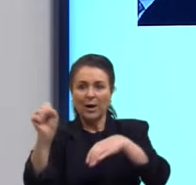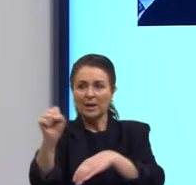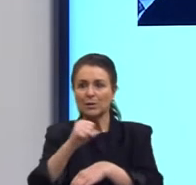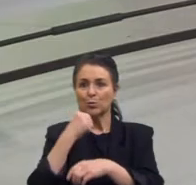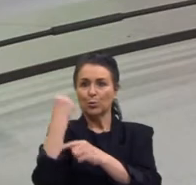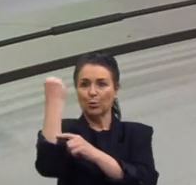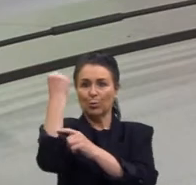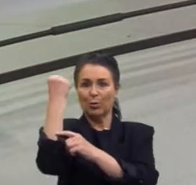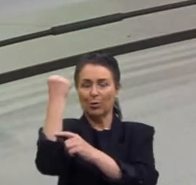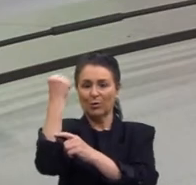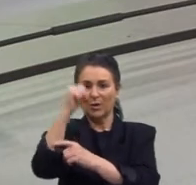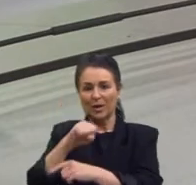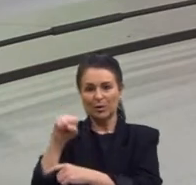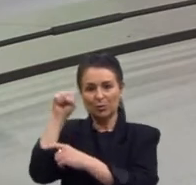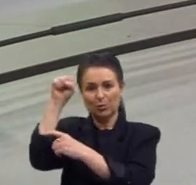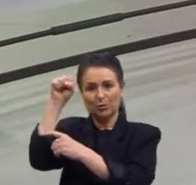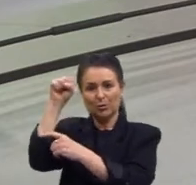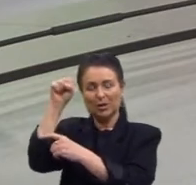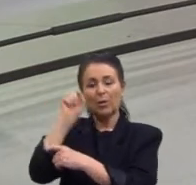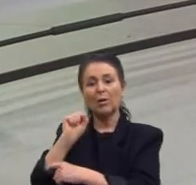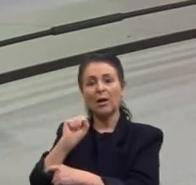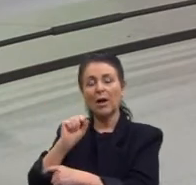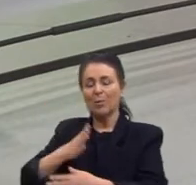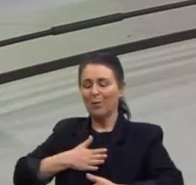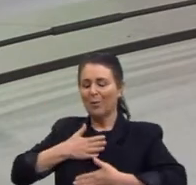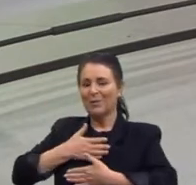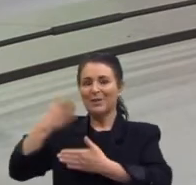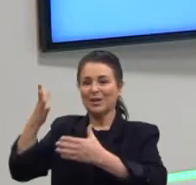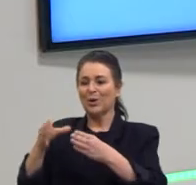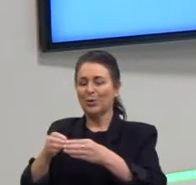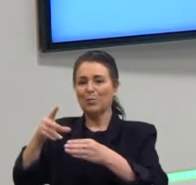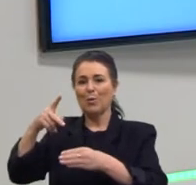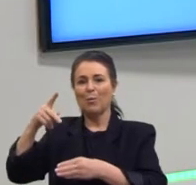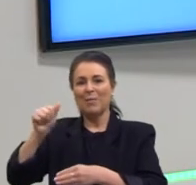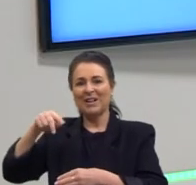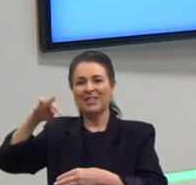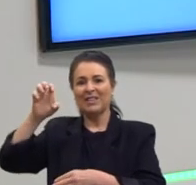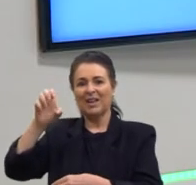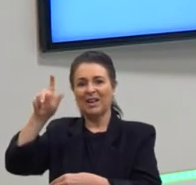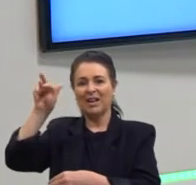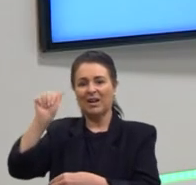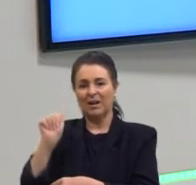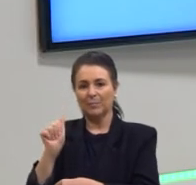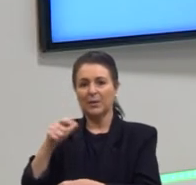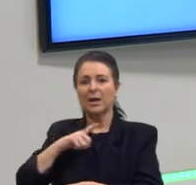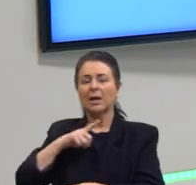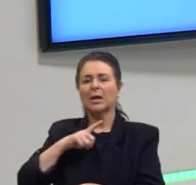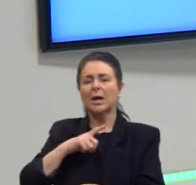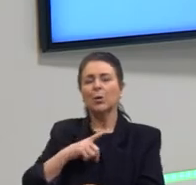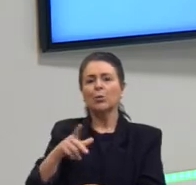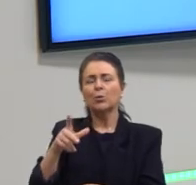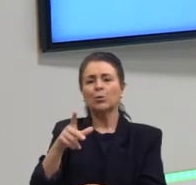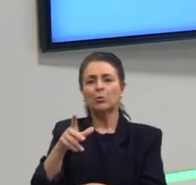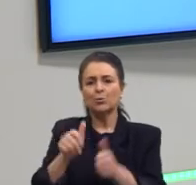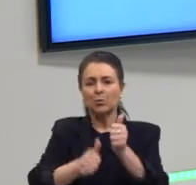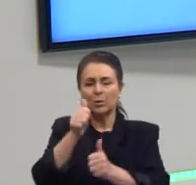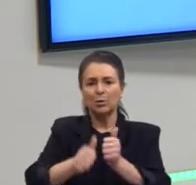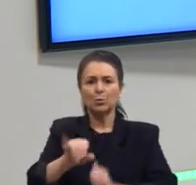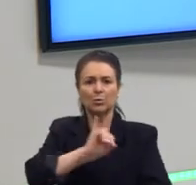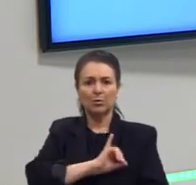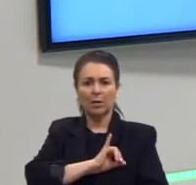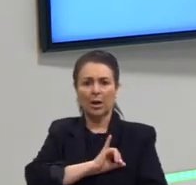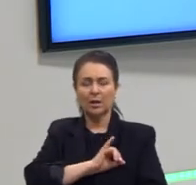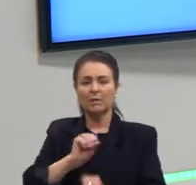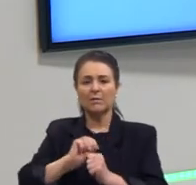homenagem aos Panteras Negras. Então, saudar aí os jogadores do Internacional pelo seu protesto contra o